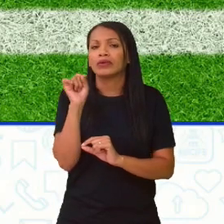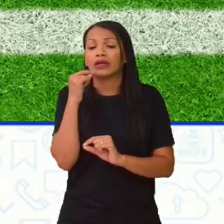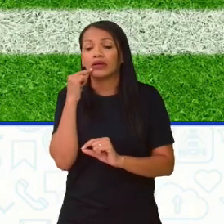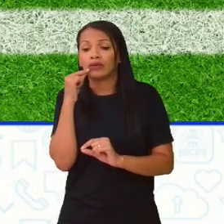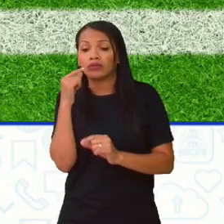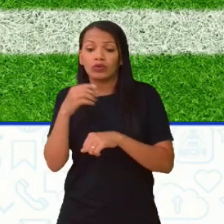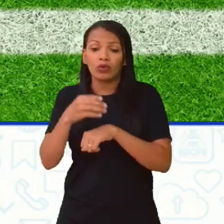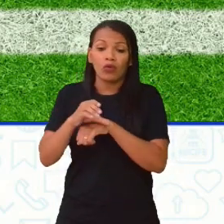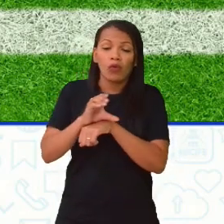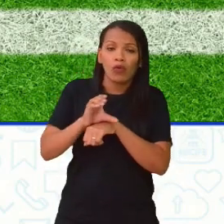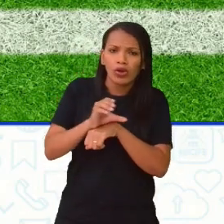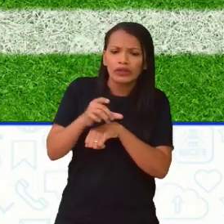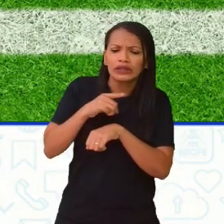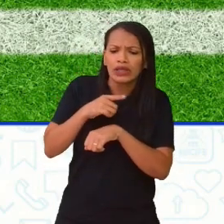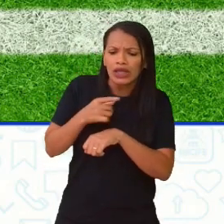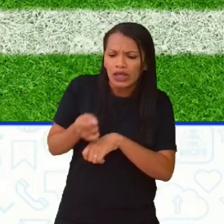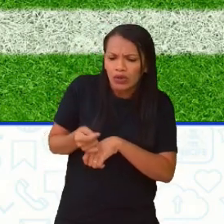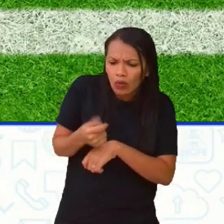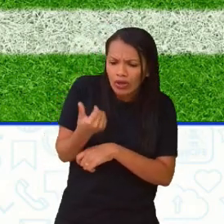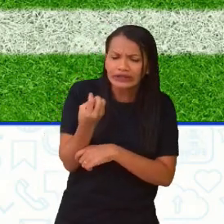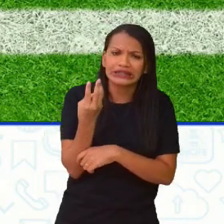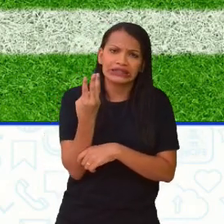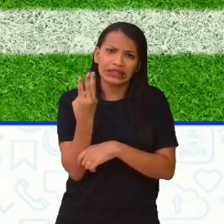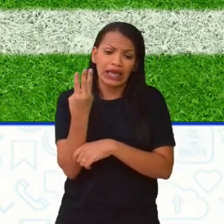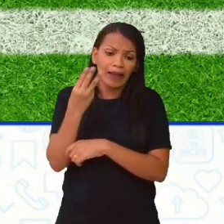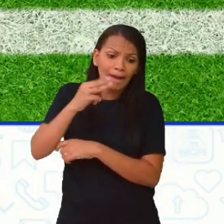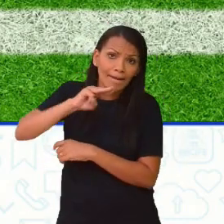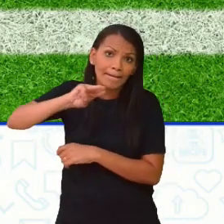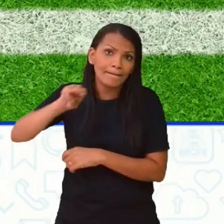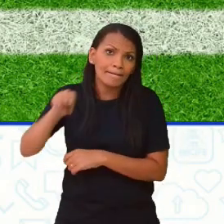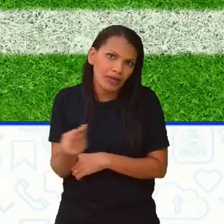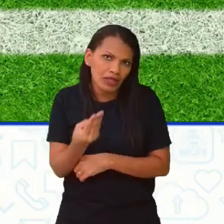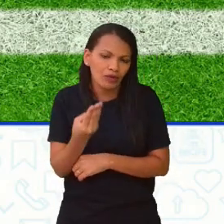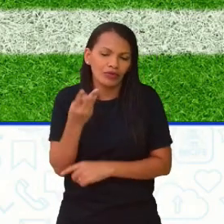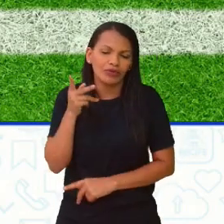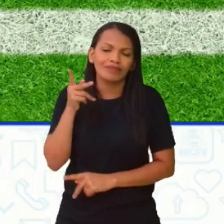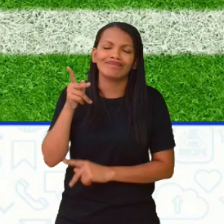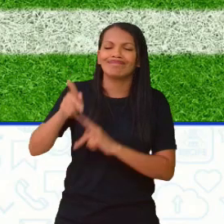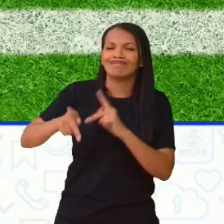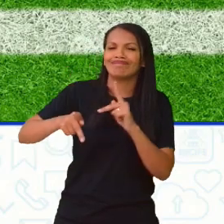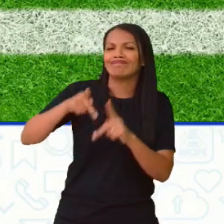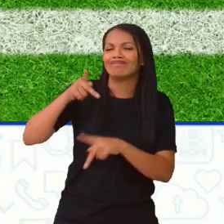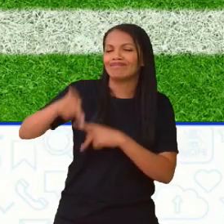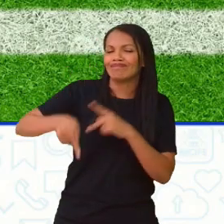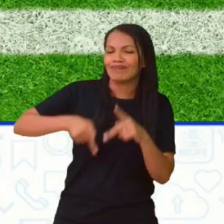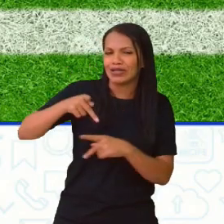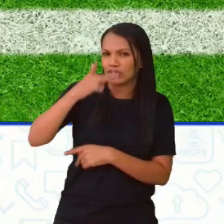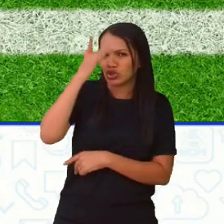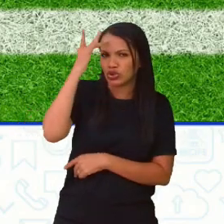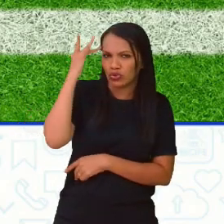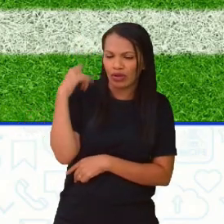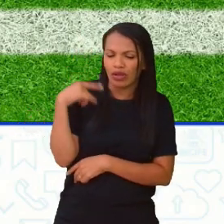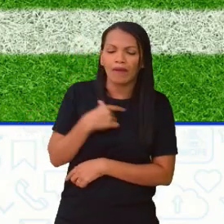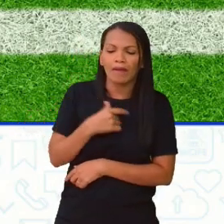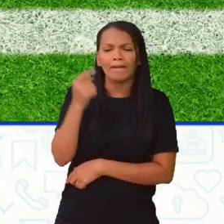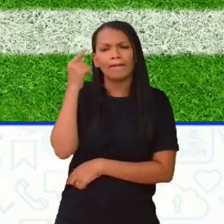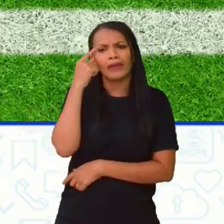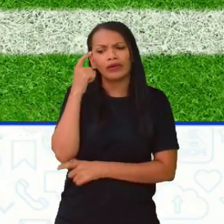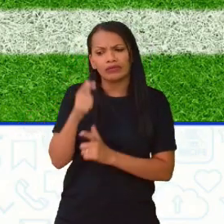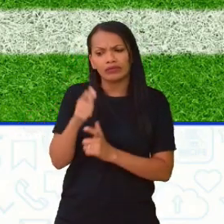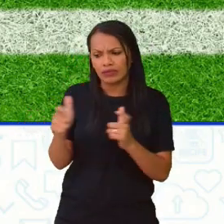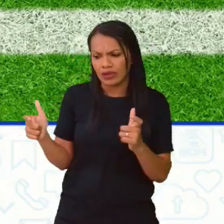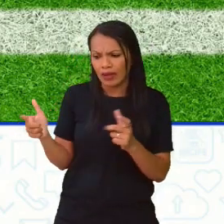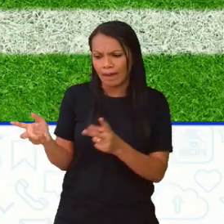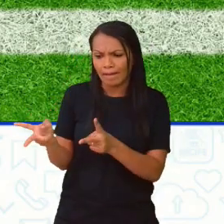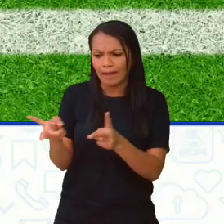constitucional e tem quase 3 milhões de habitantes. Então, quando a gente para para pensar no contingente populacional, a gente